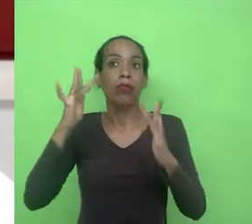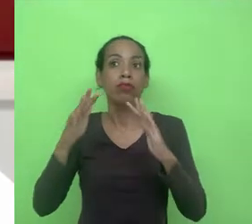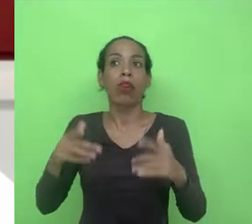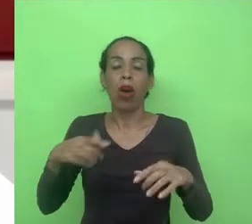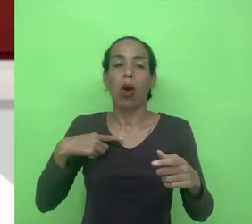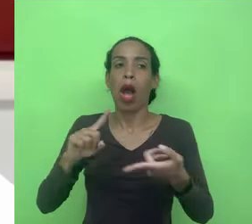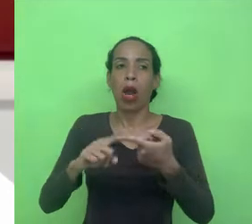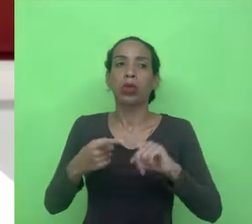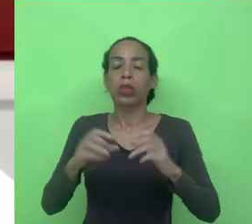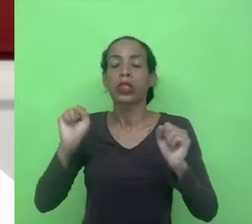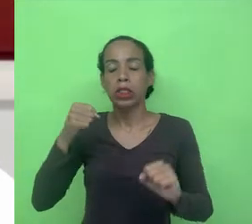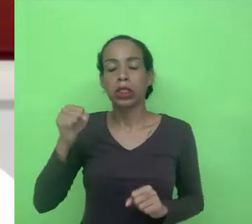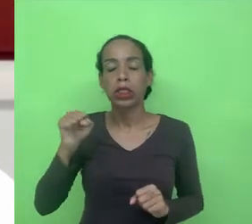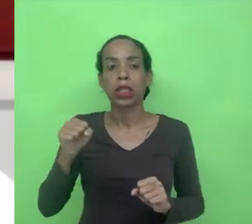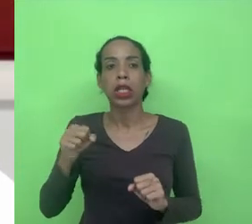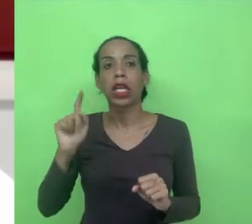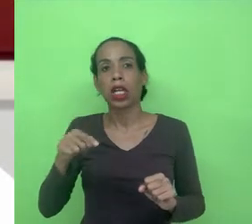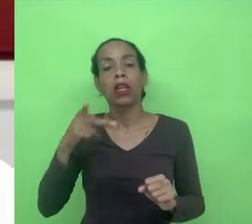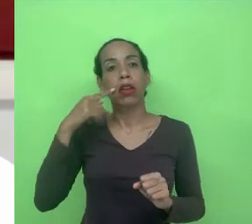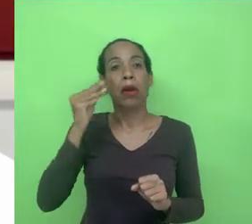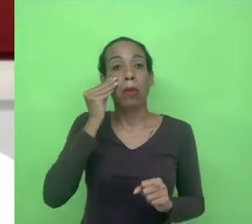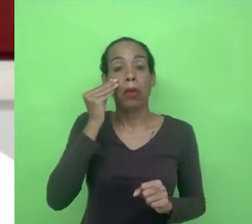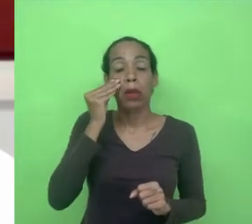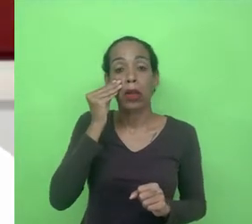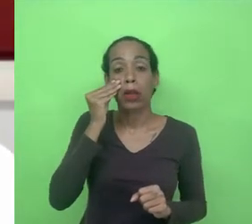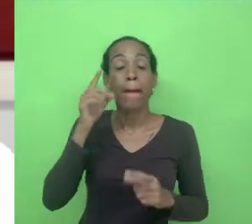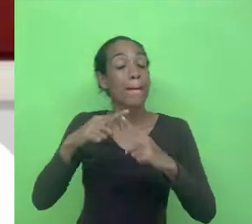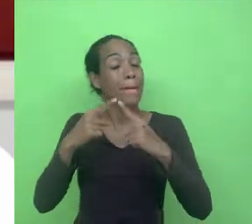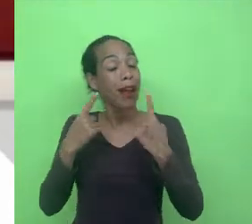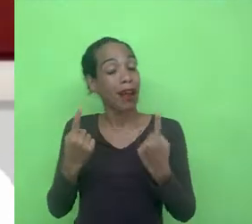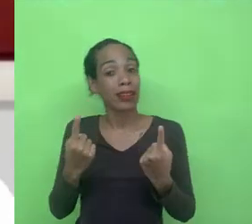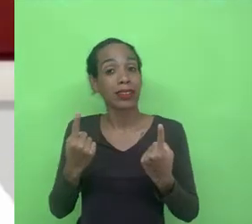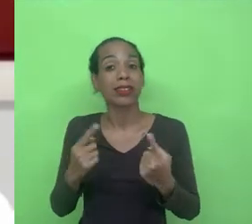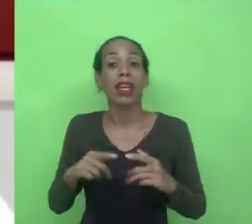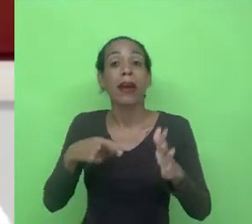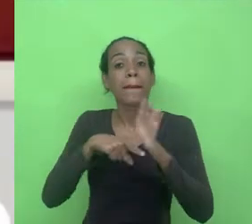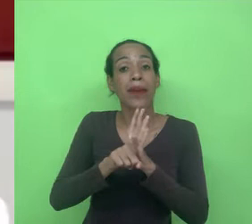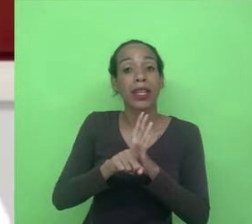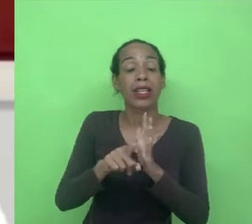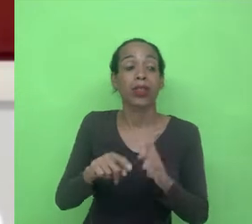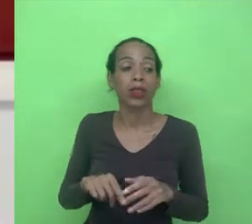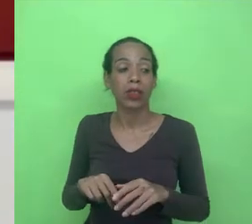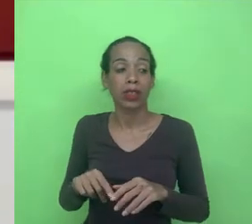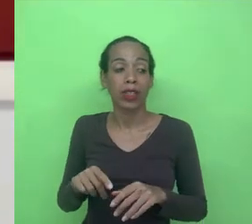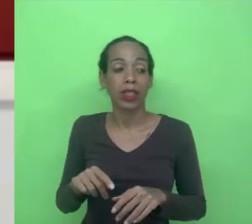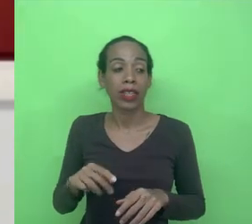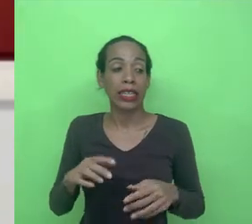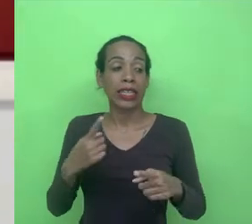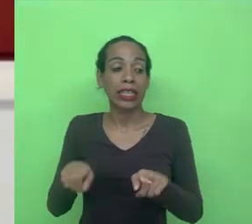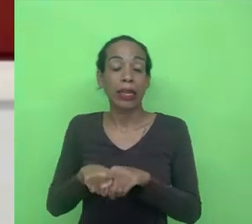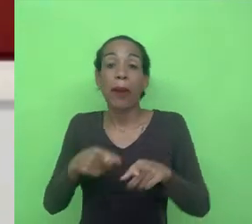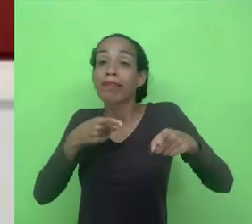e que para isso serviria uma caracterização. Mas, e aí a pergunta para incomodar você um pouquinho,